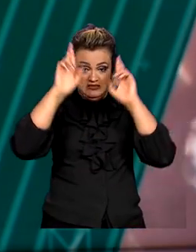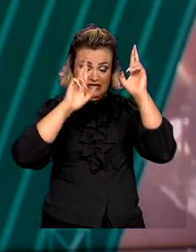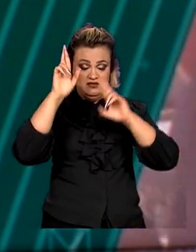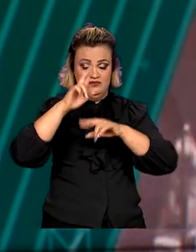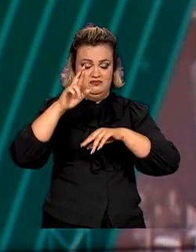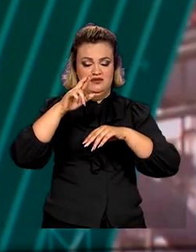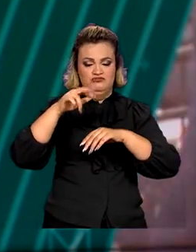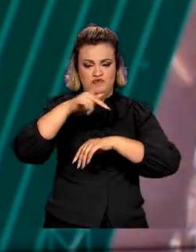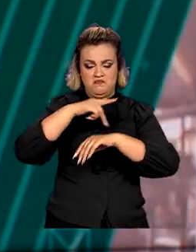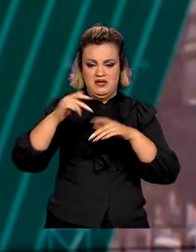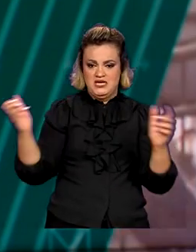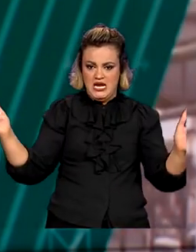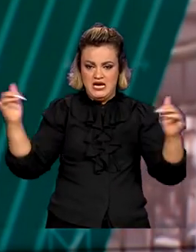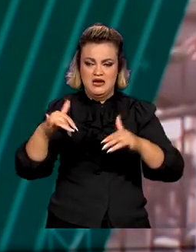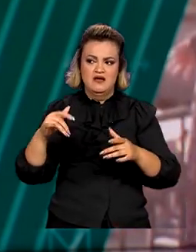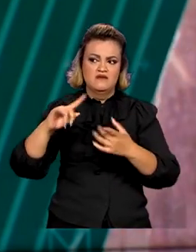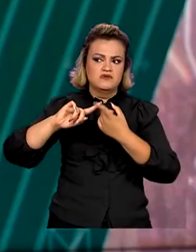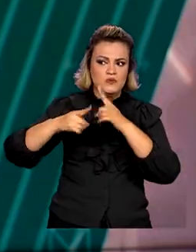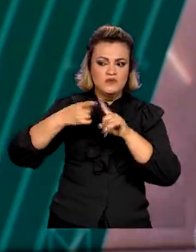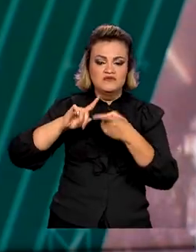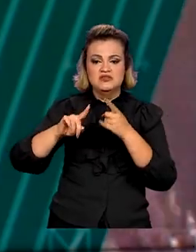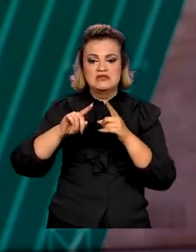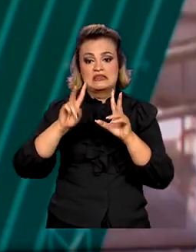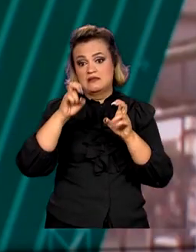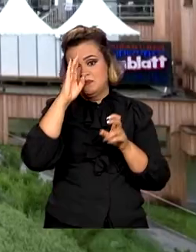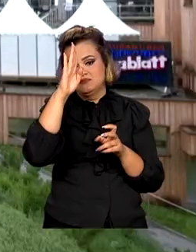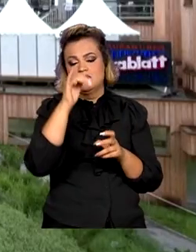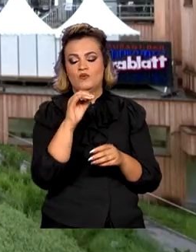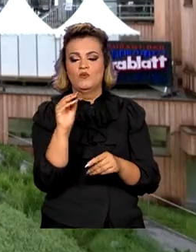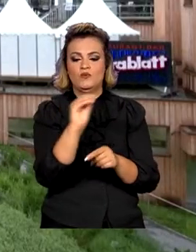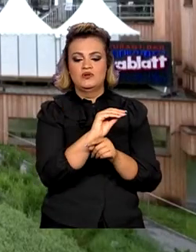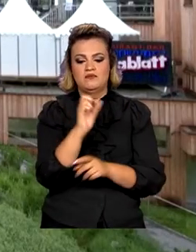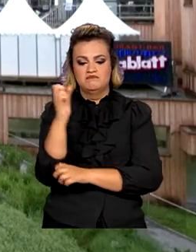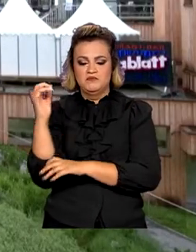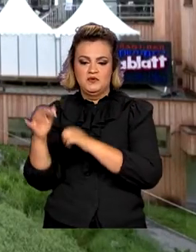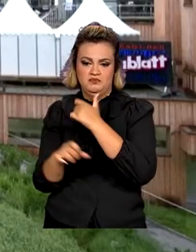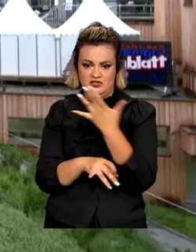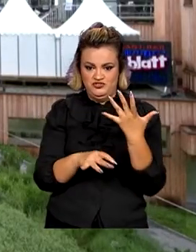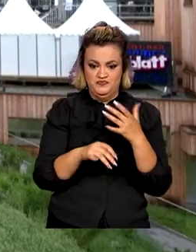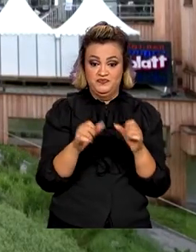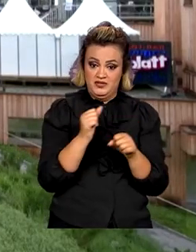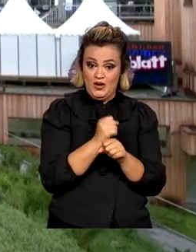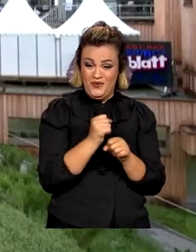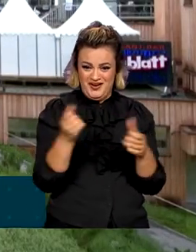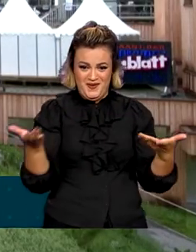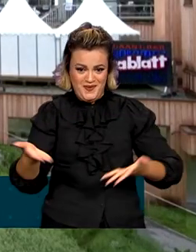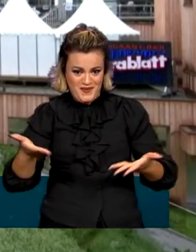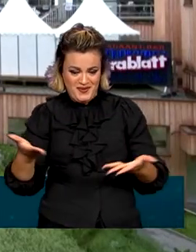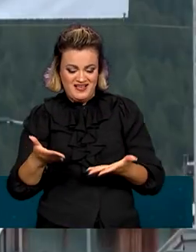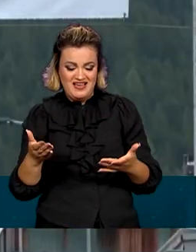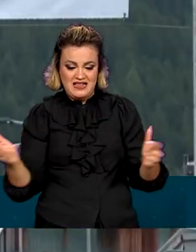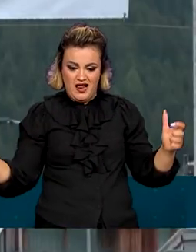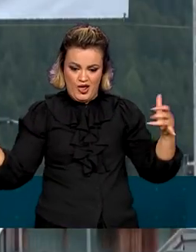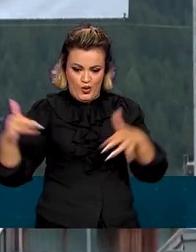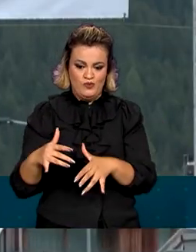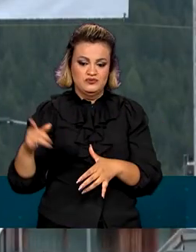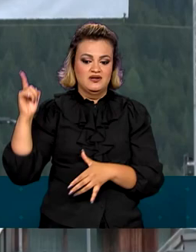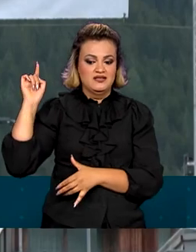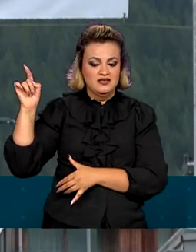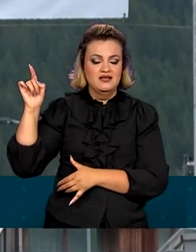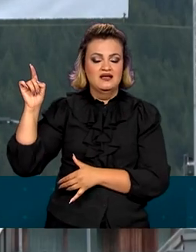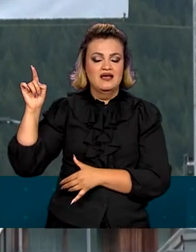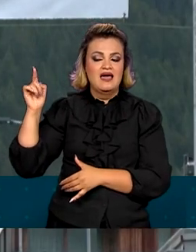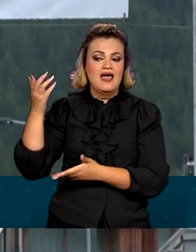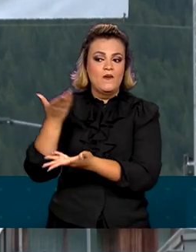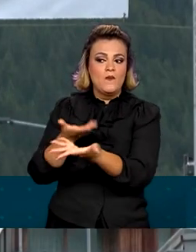prioritária para a preservação do meio ambiente. Em 2023, o desafio do Encontro Mundial é alcançar a